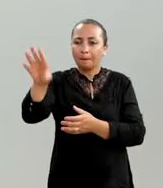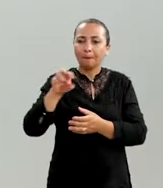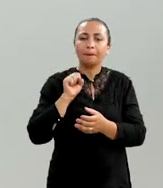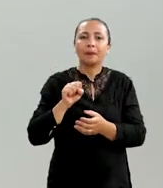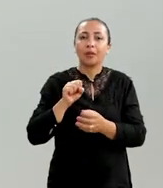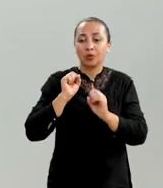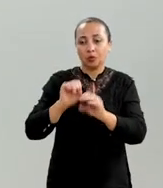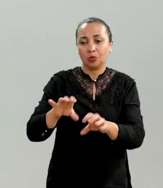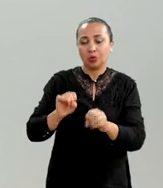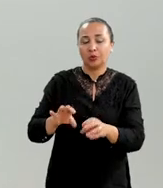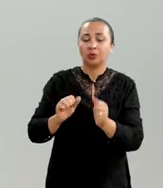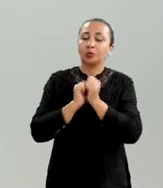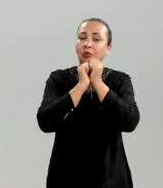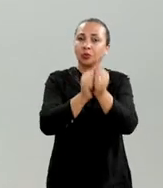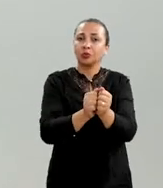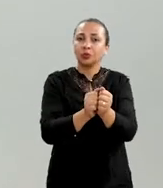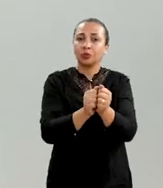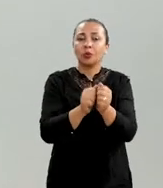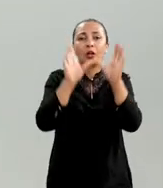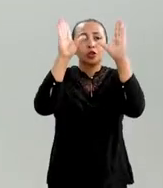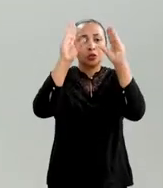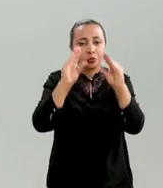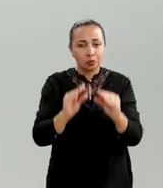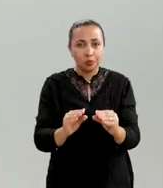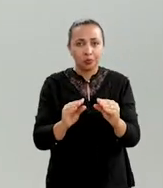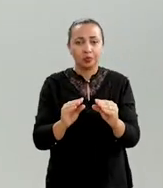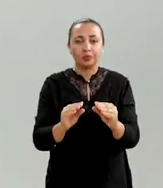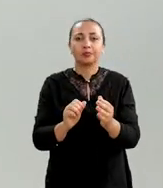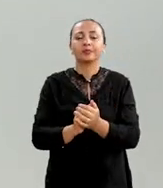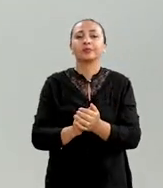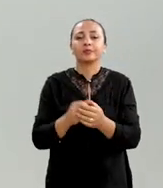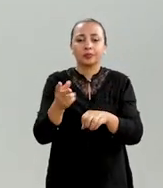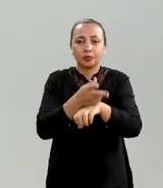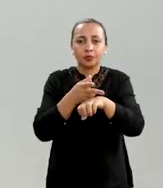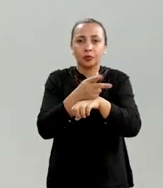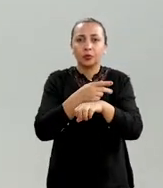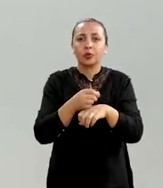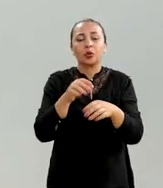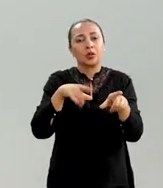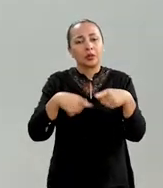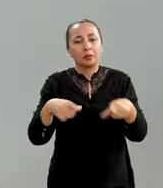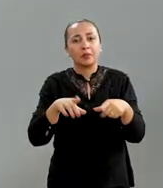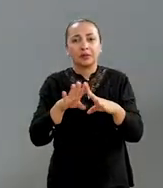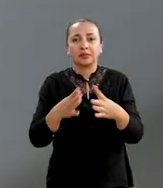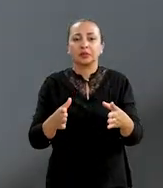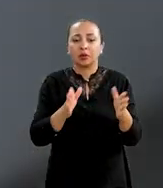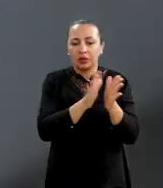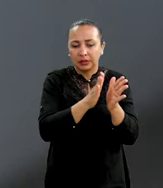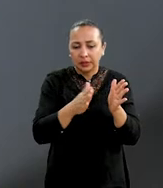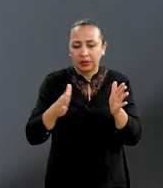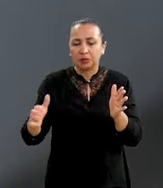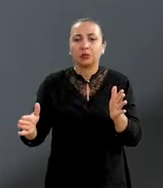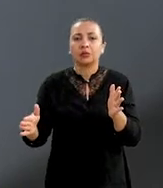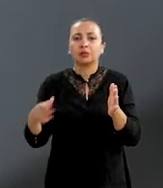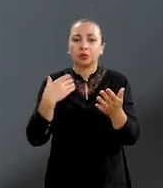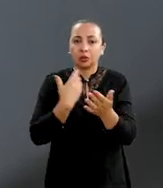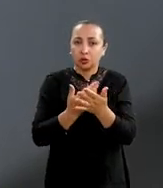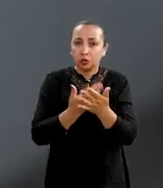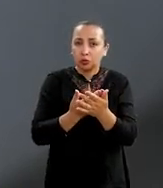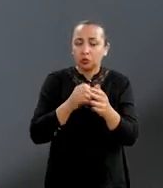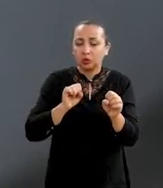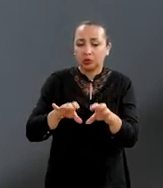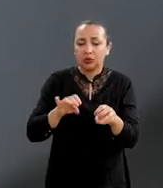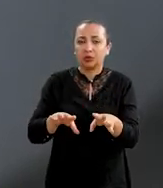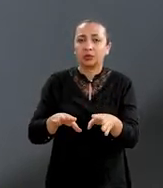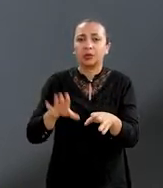da educação associada com a remissão? E aí busquei o seguinte, trabalhar a questão de uma sequência didática, ou seja, pegar